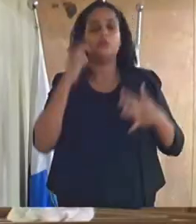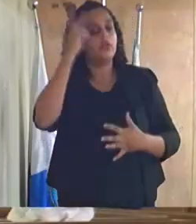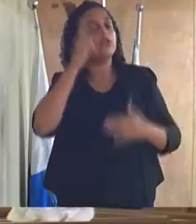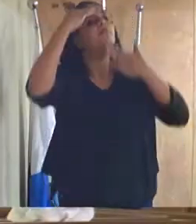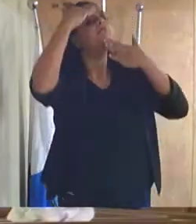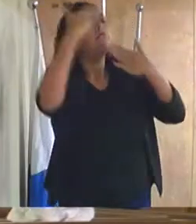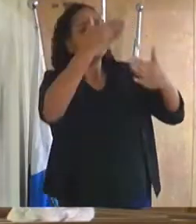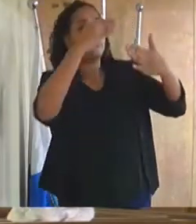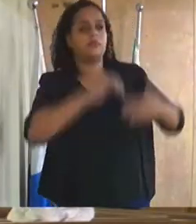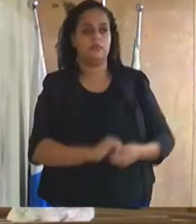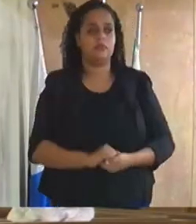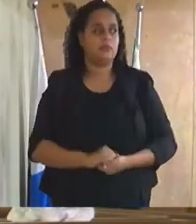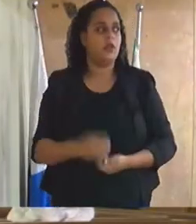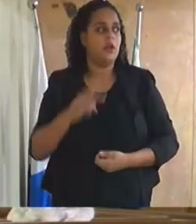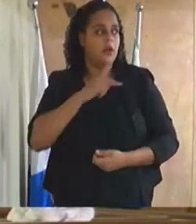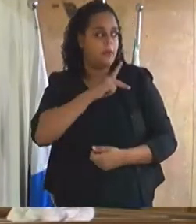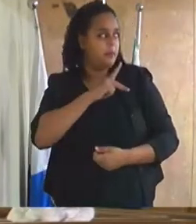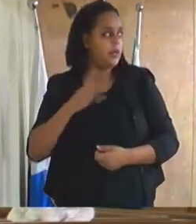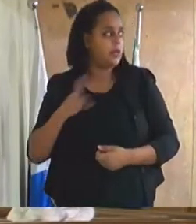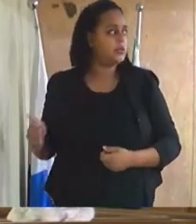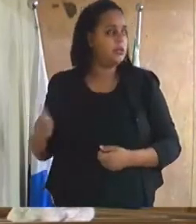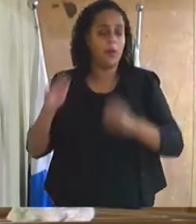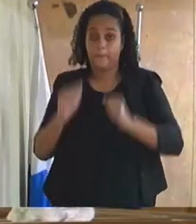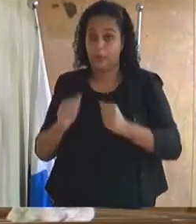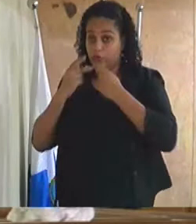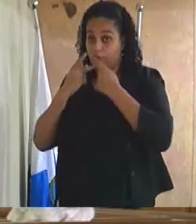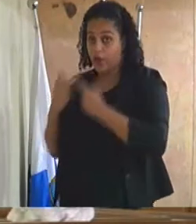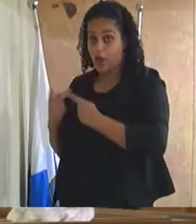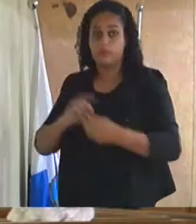presidente pedi autorização vossa me permite uma parte